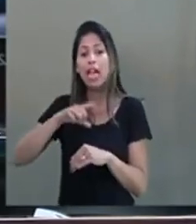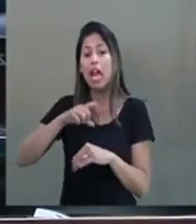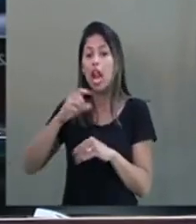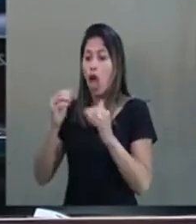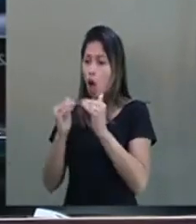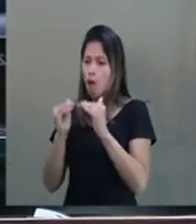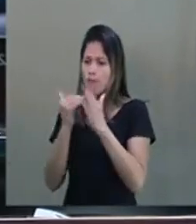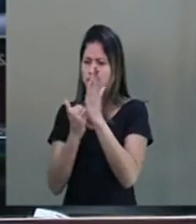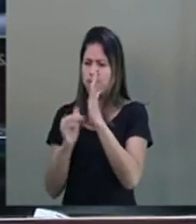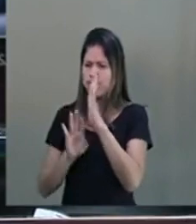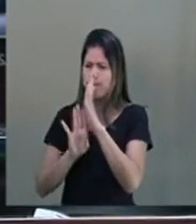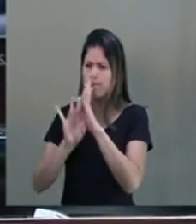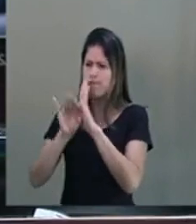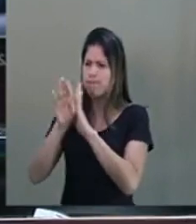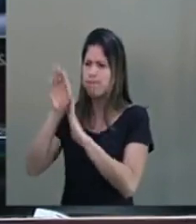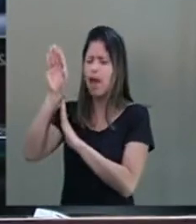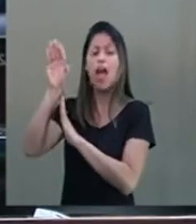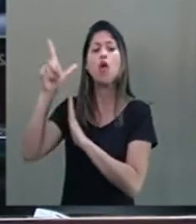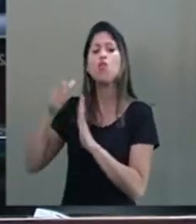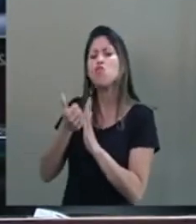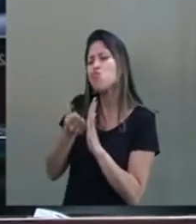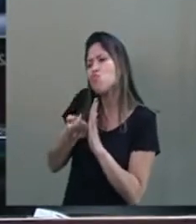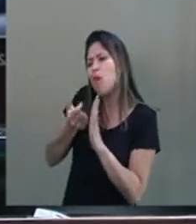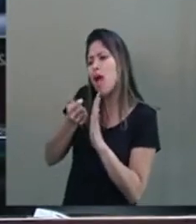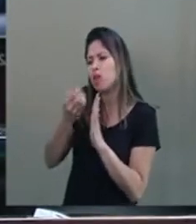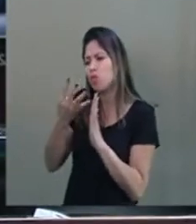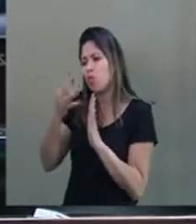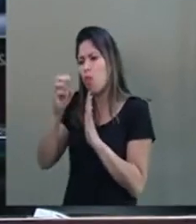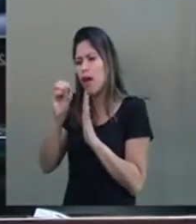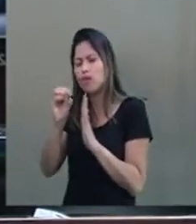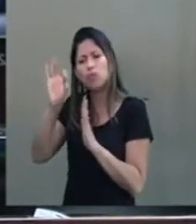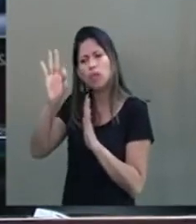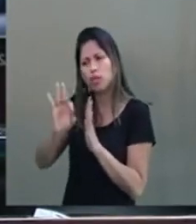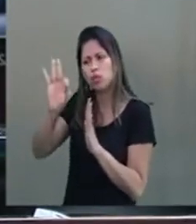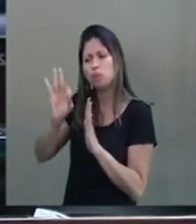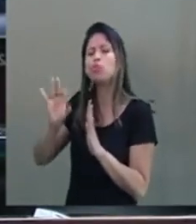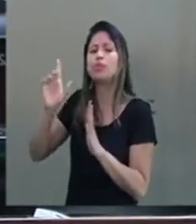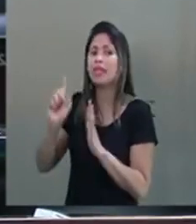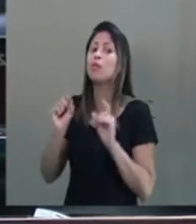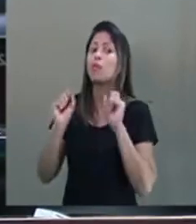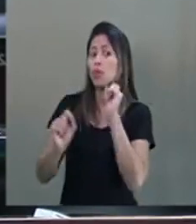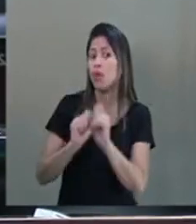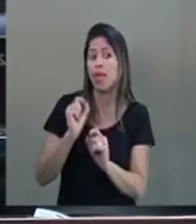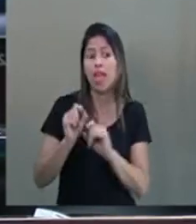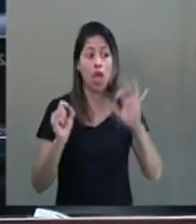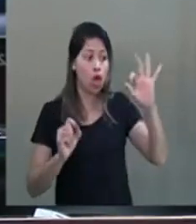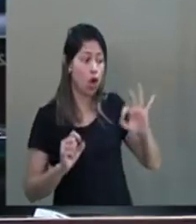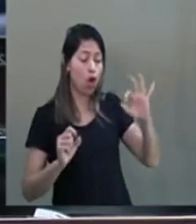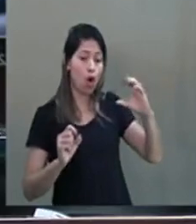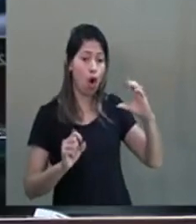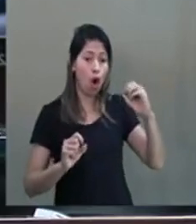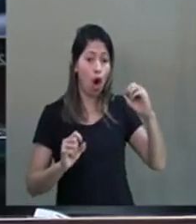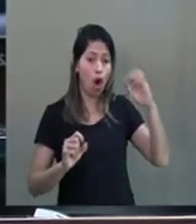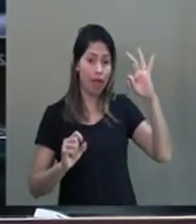400%, provando que cota já é um sucesso. 400%!